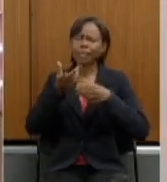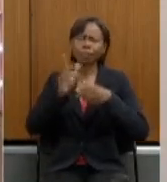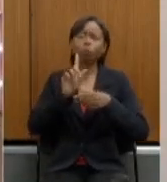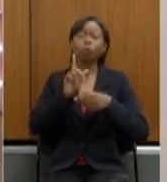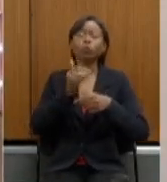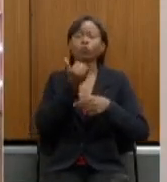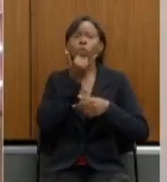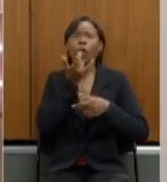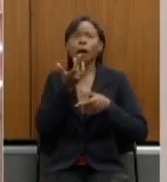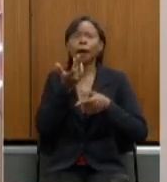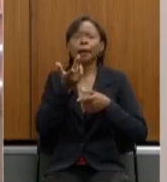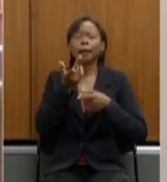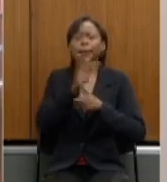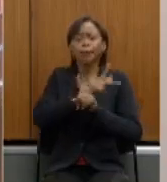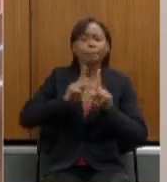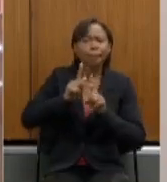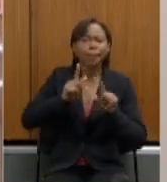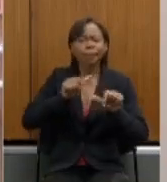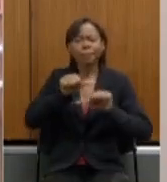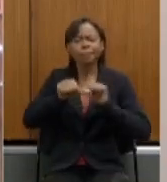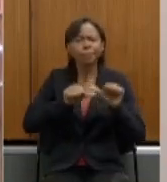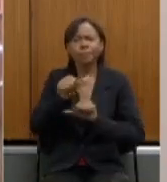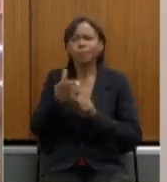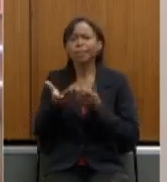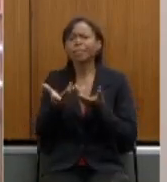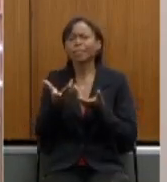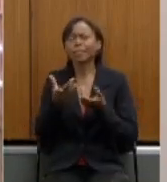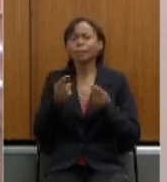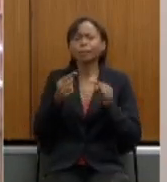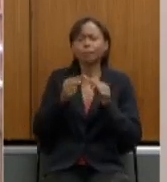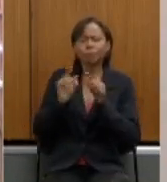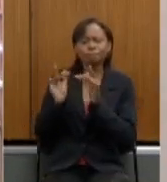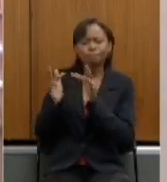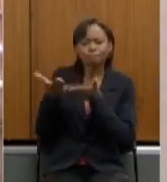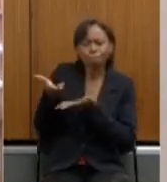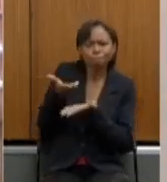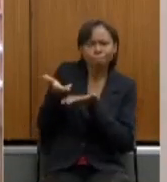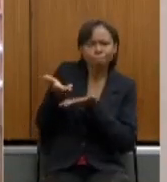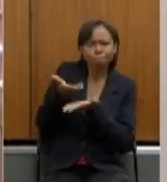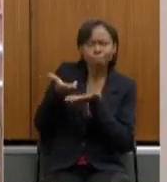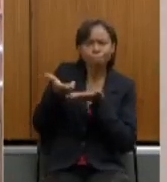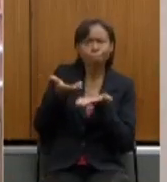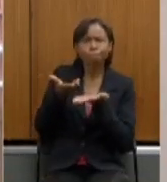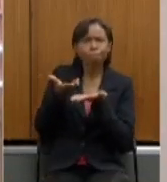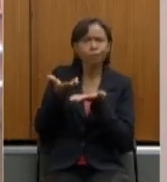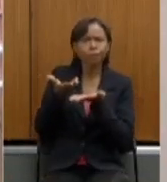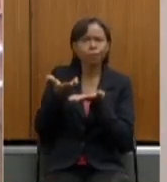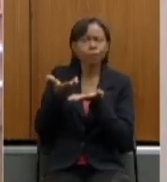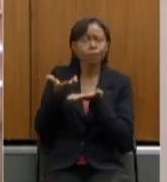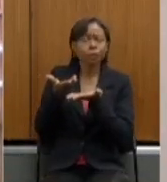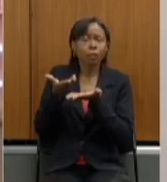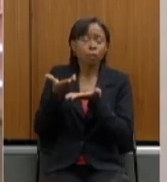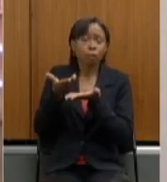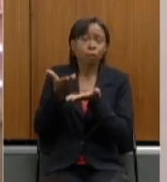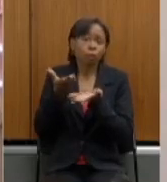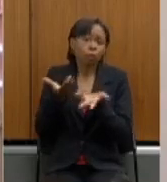uma interface com os movimentos sindicais como é o meu caso sobretudo professores